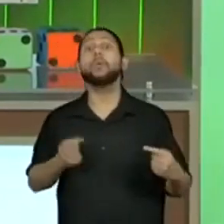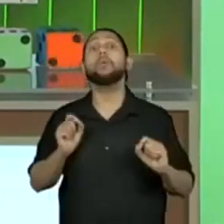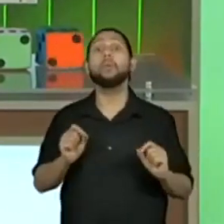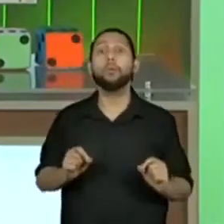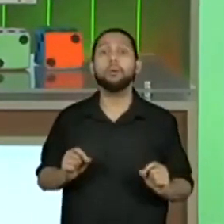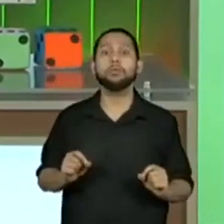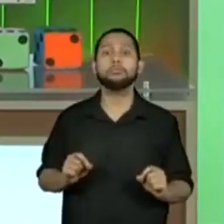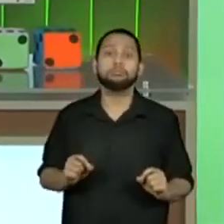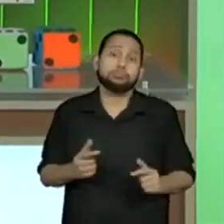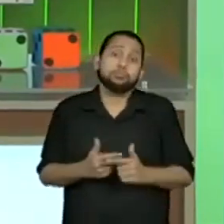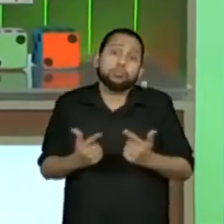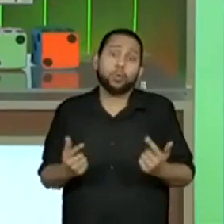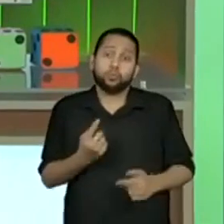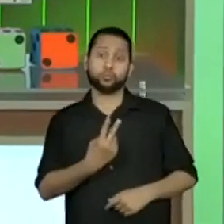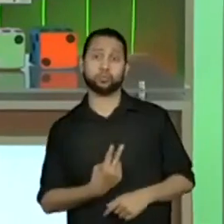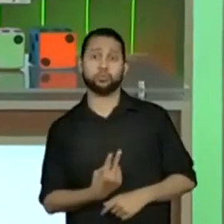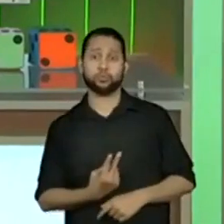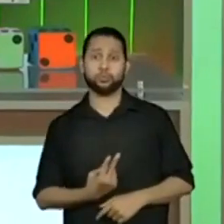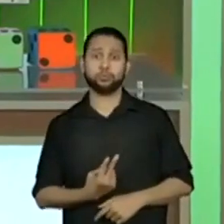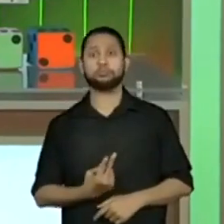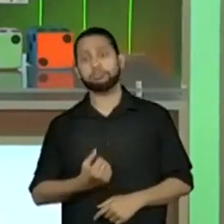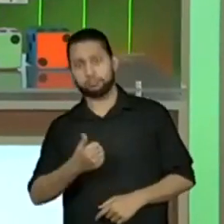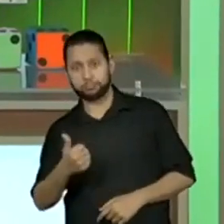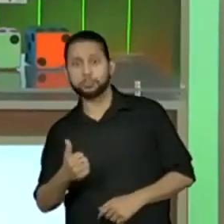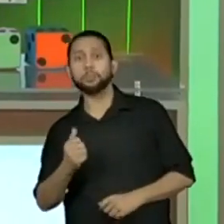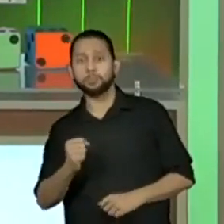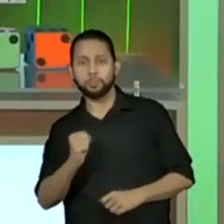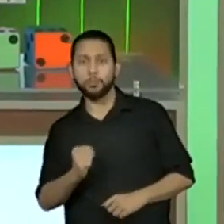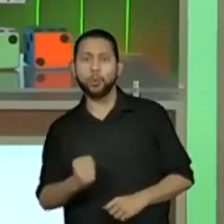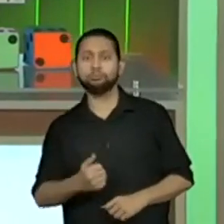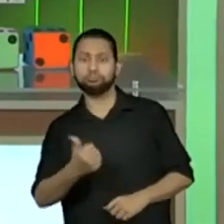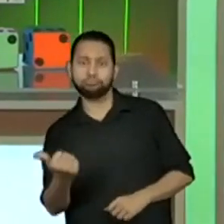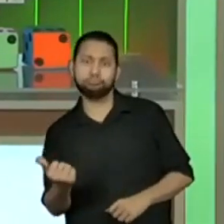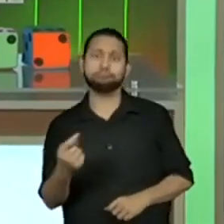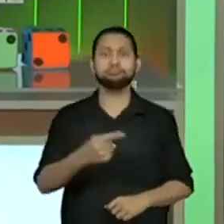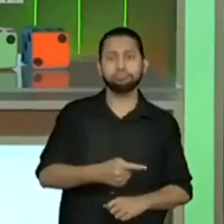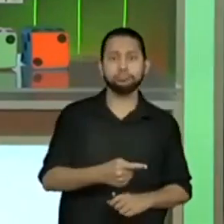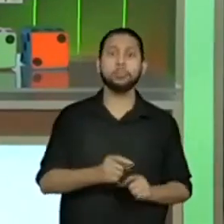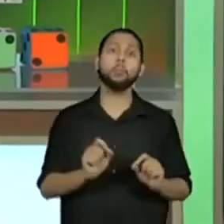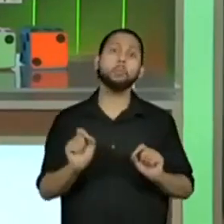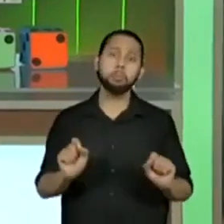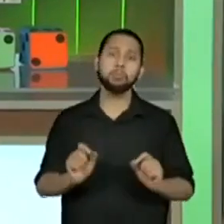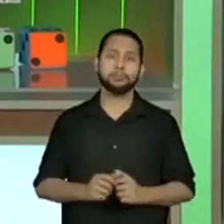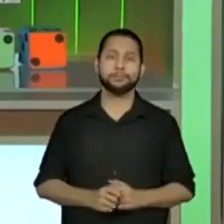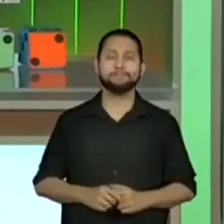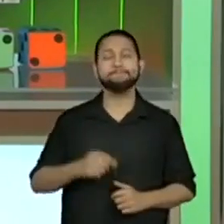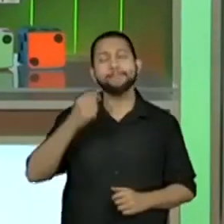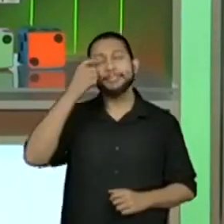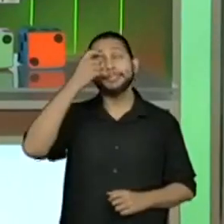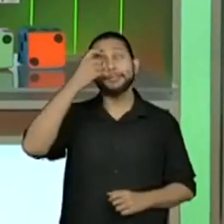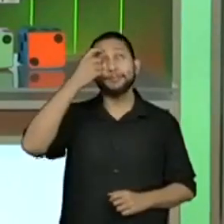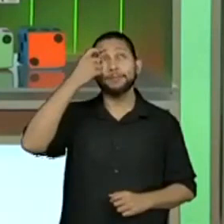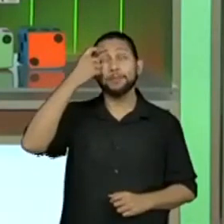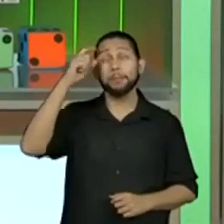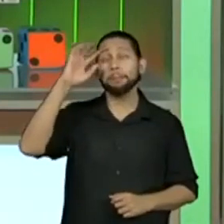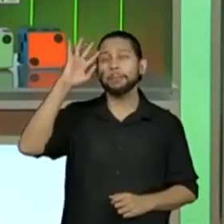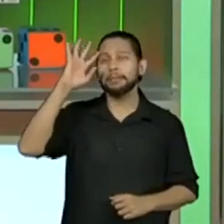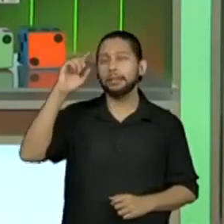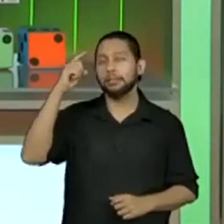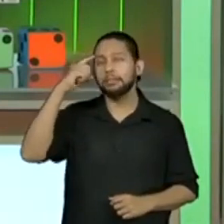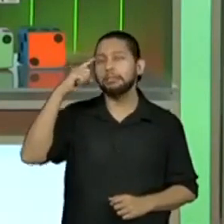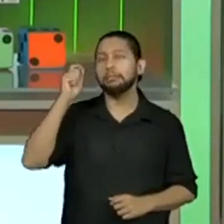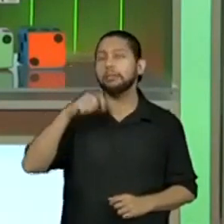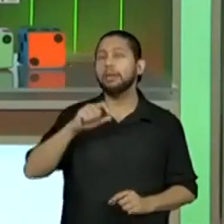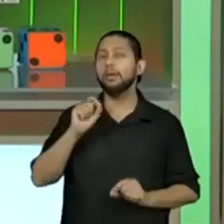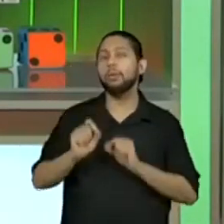condições, as mesmas chances de ganharem ou de perderem. 50%, 50%, metade.